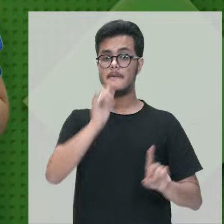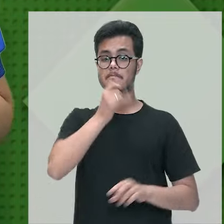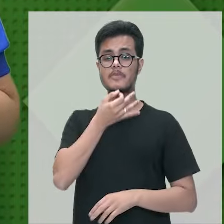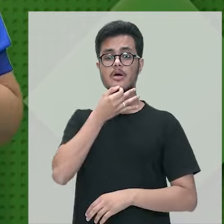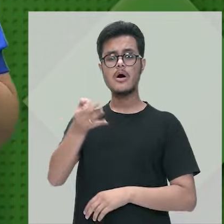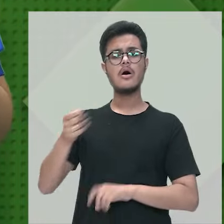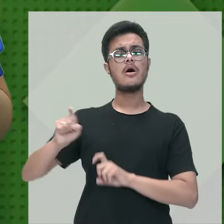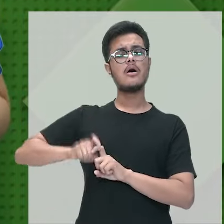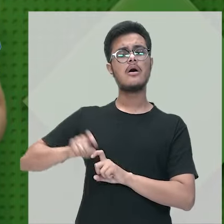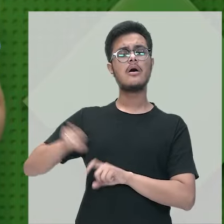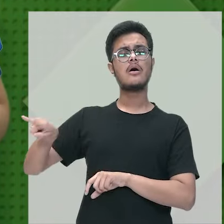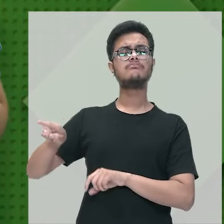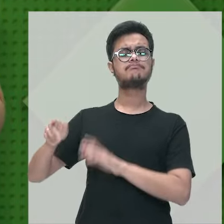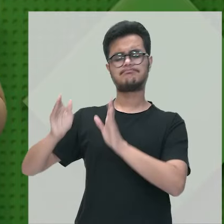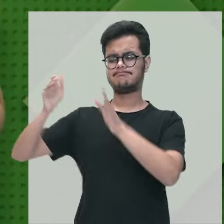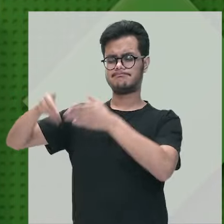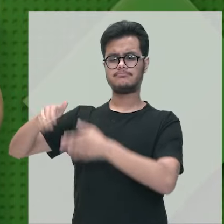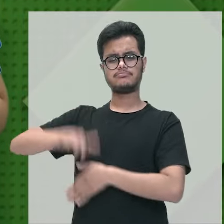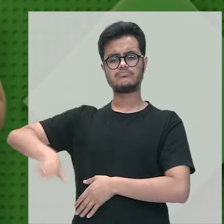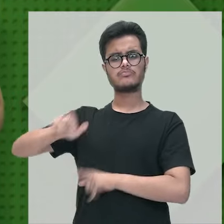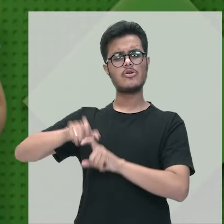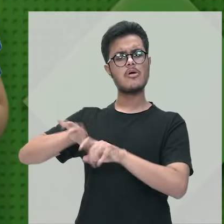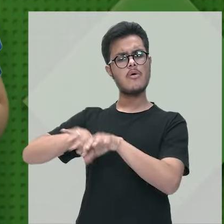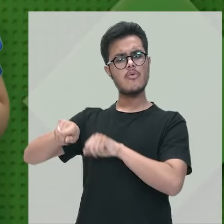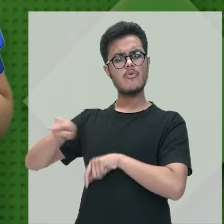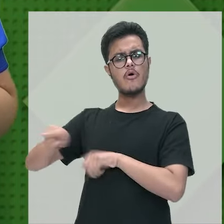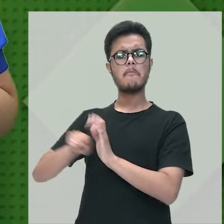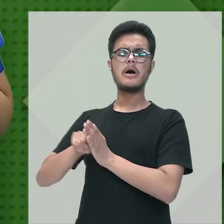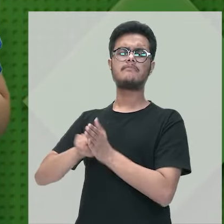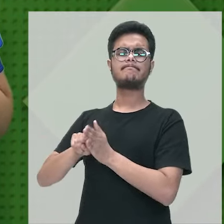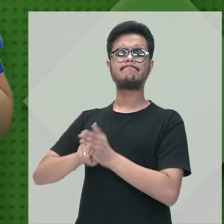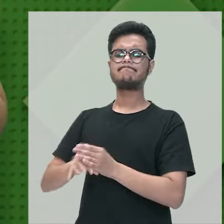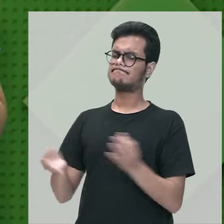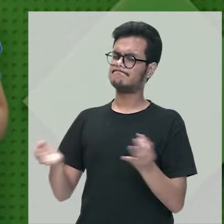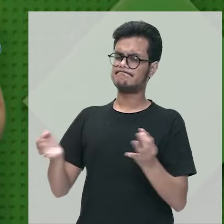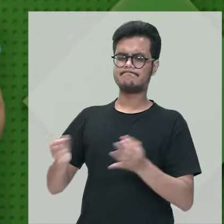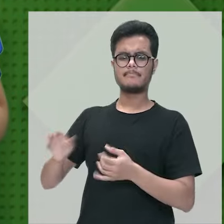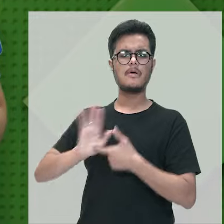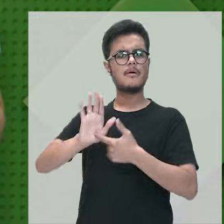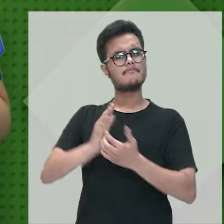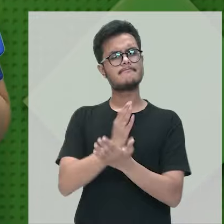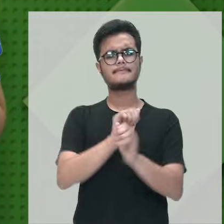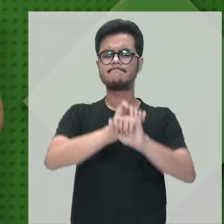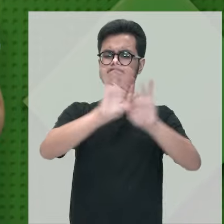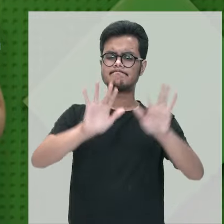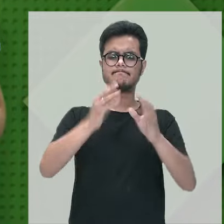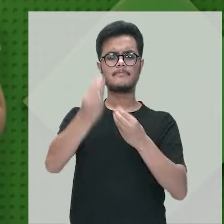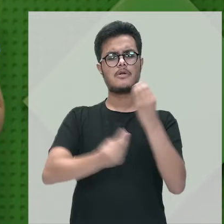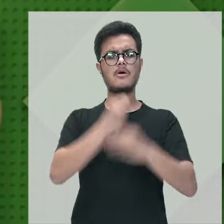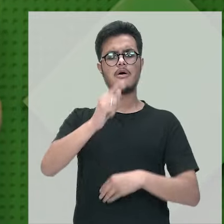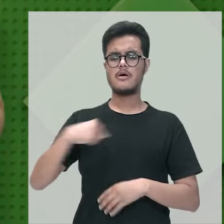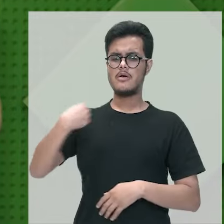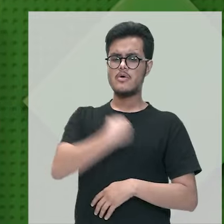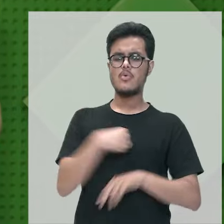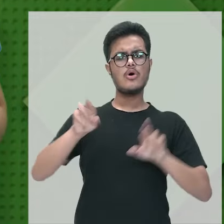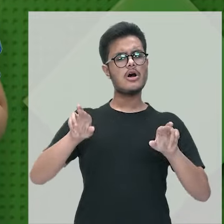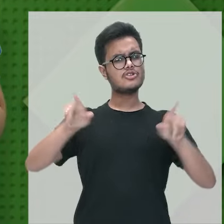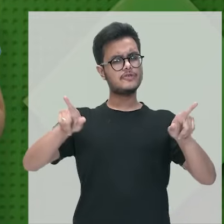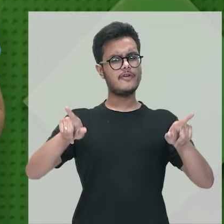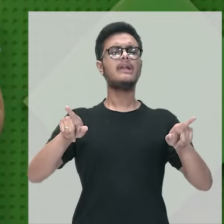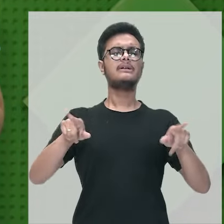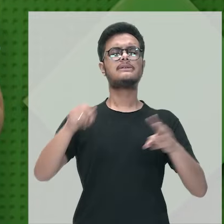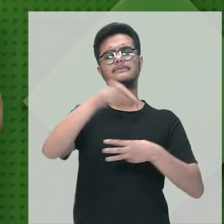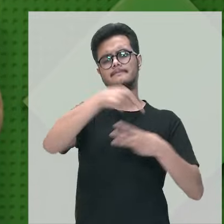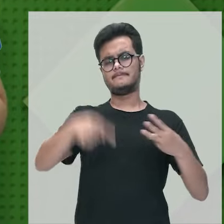opinião de uma especialista de uma médica pesquisadora que vai elucidar aí para a gente vai esclarecer qual é a diferença